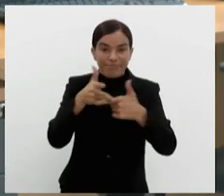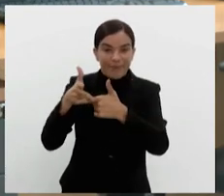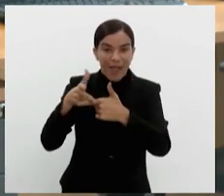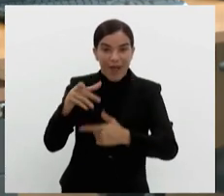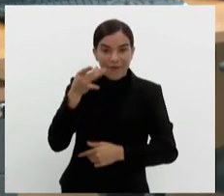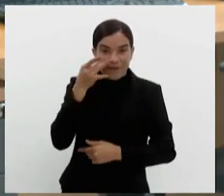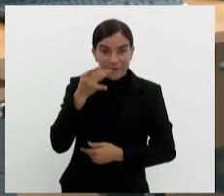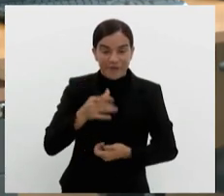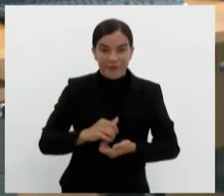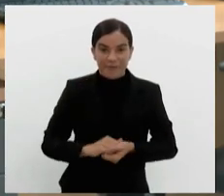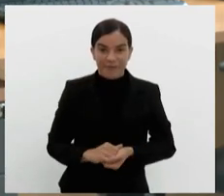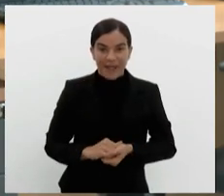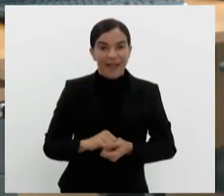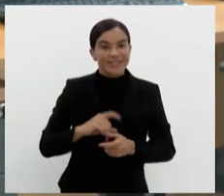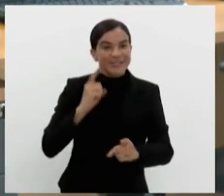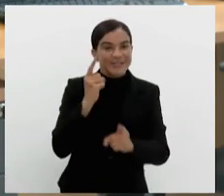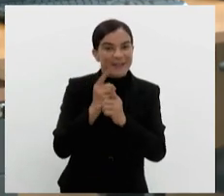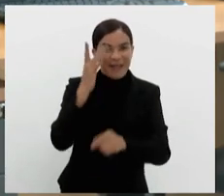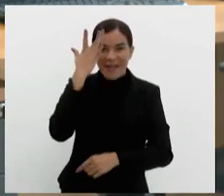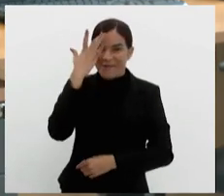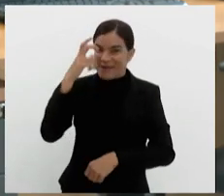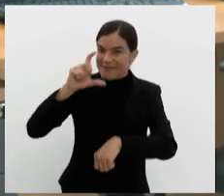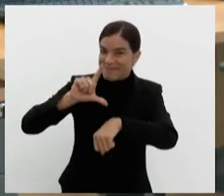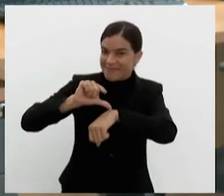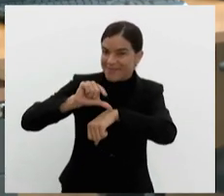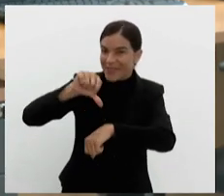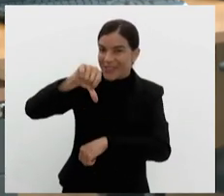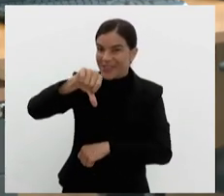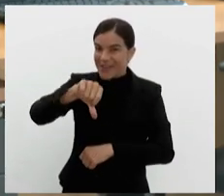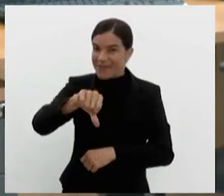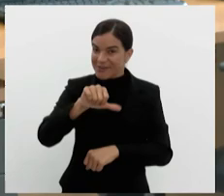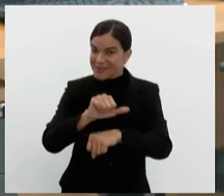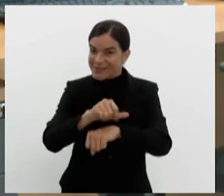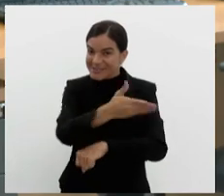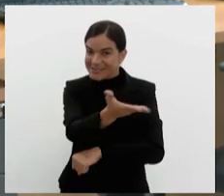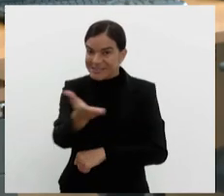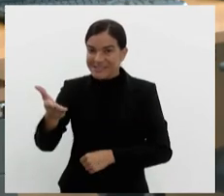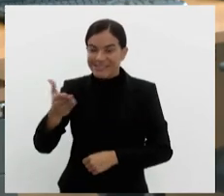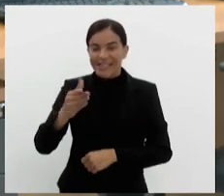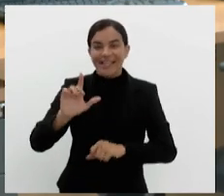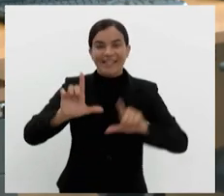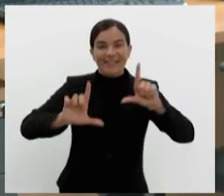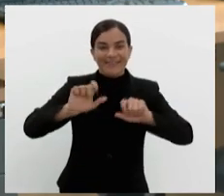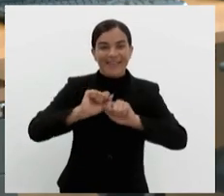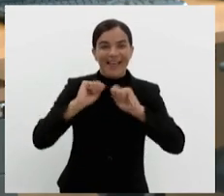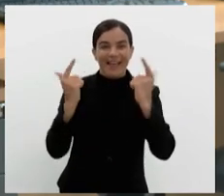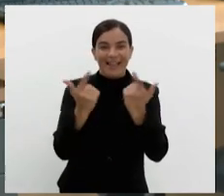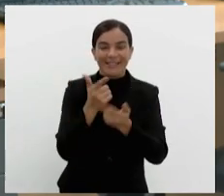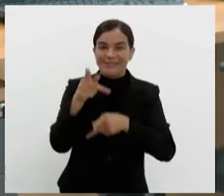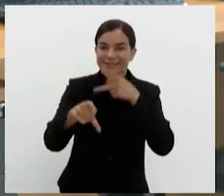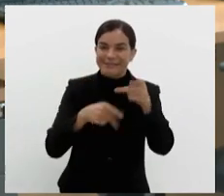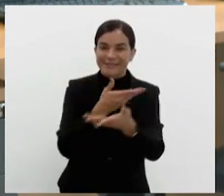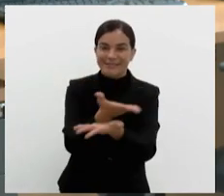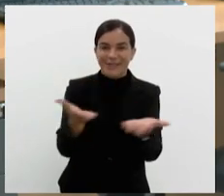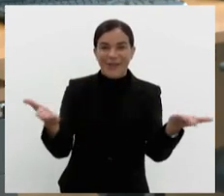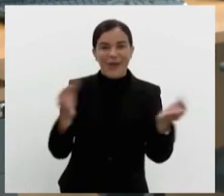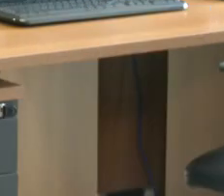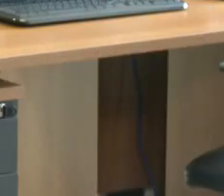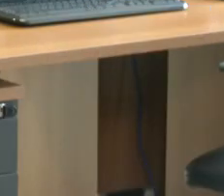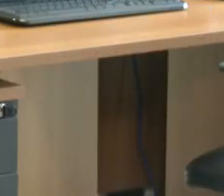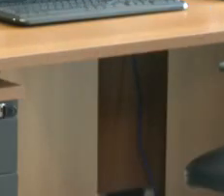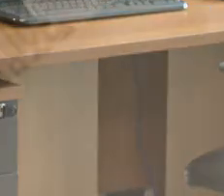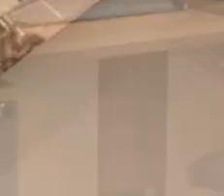da TV Alerje. A gente se encontra amanhã, às 9 horas. Vou te esperar. TV Alerje, o canal do povo. Um ótimo dia para você.